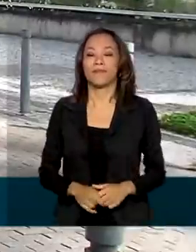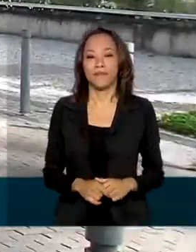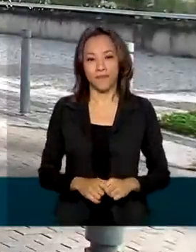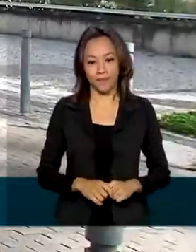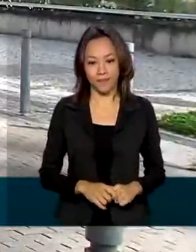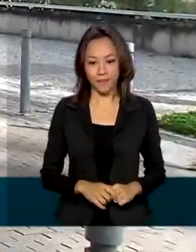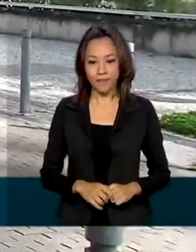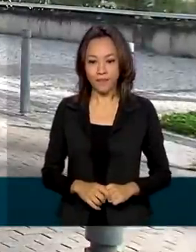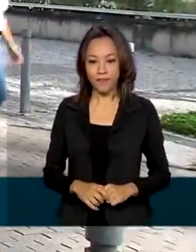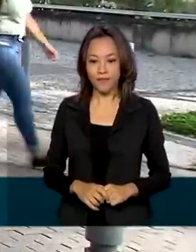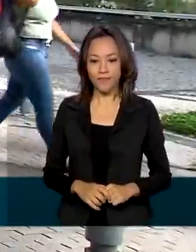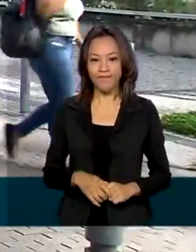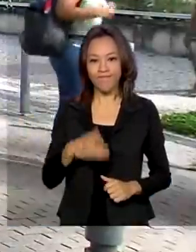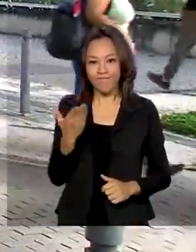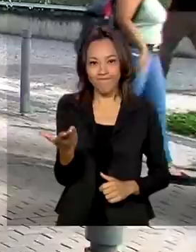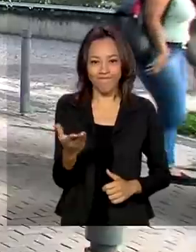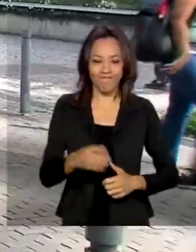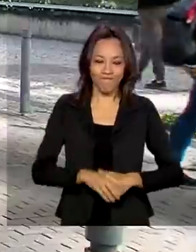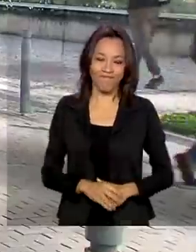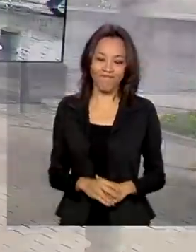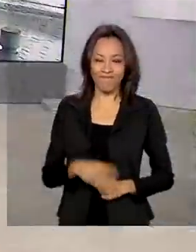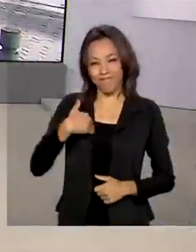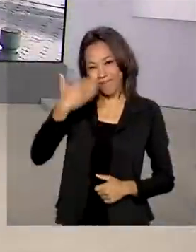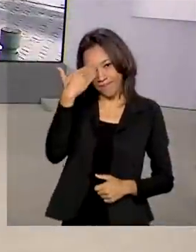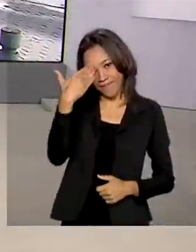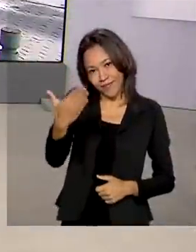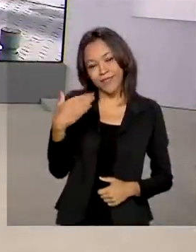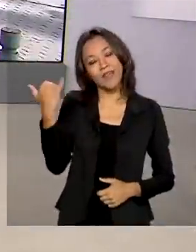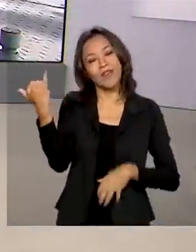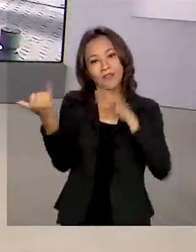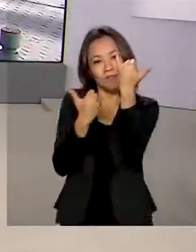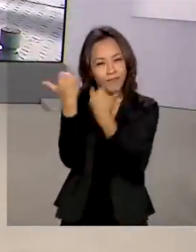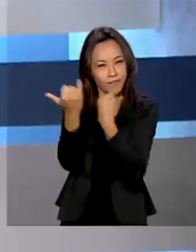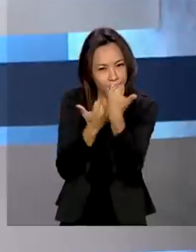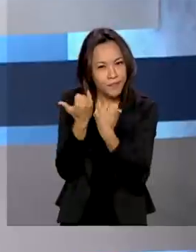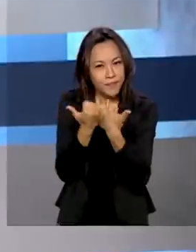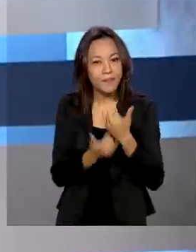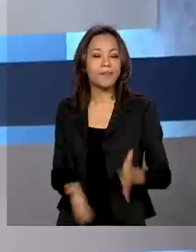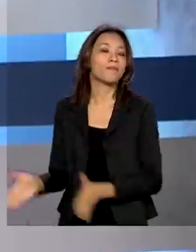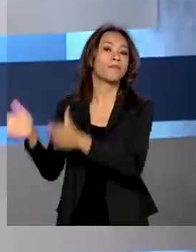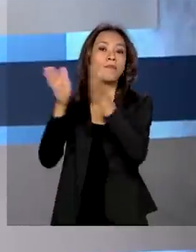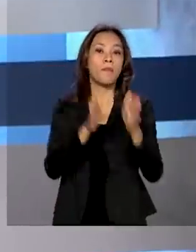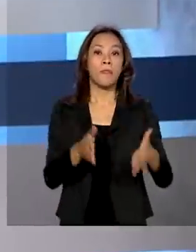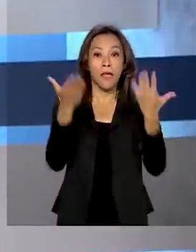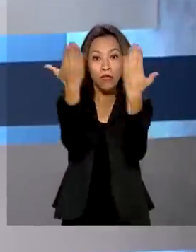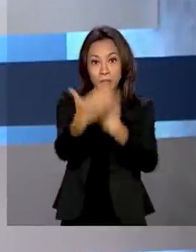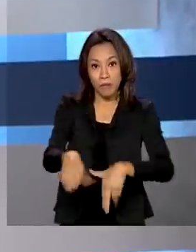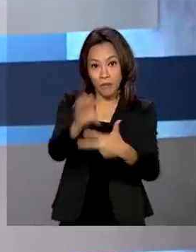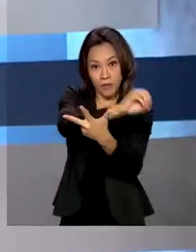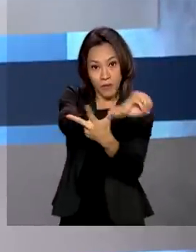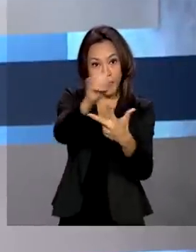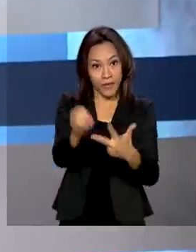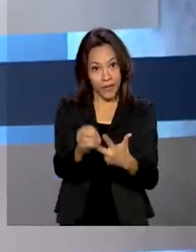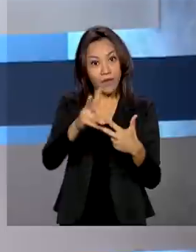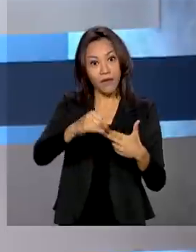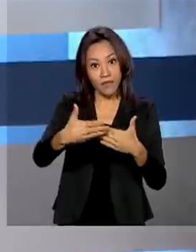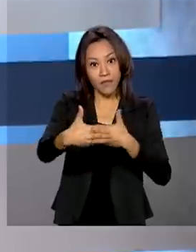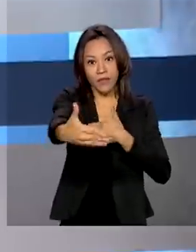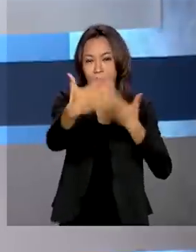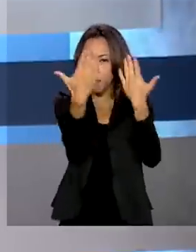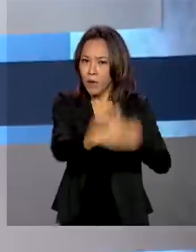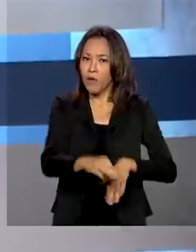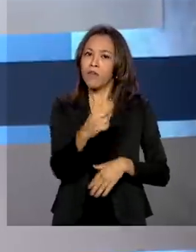.br Renata. Obrigada, Alessandra, pelas suas informações. E as provas do Enem vão ser aplicadas nos dias